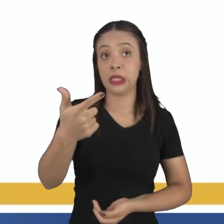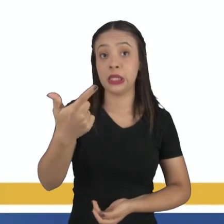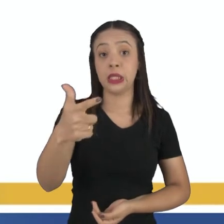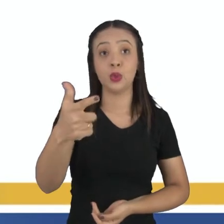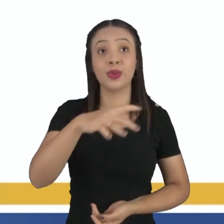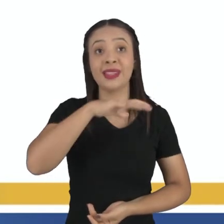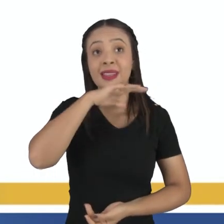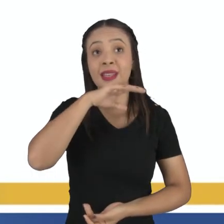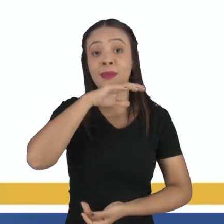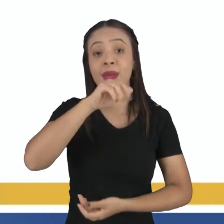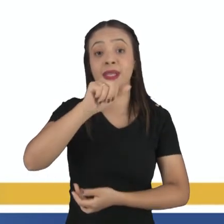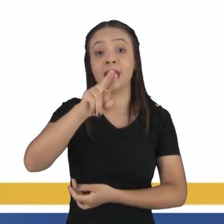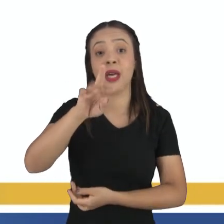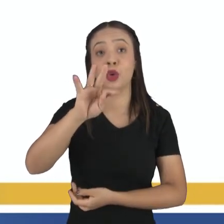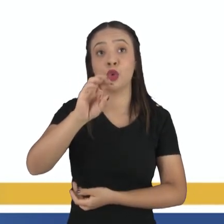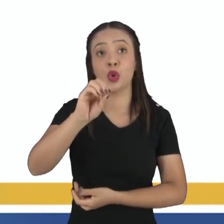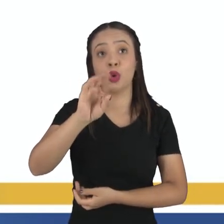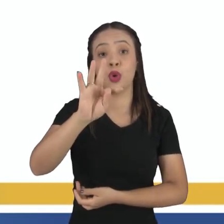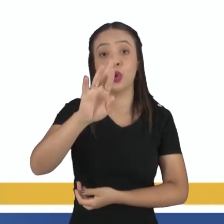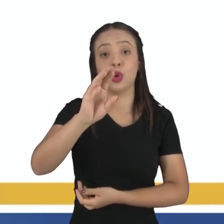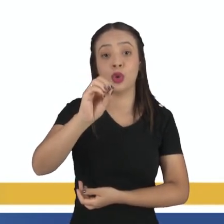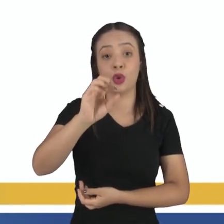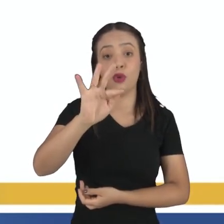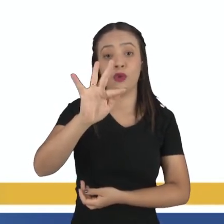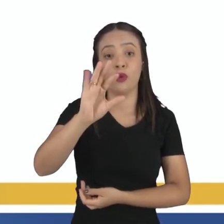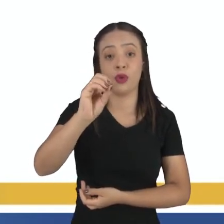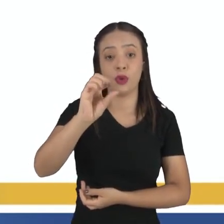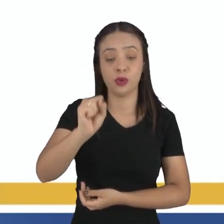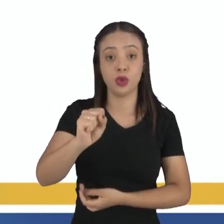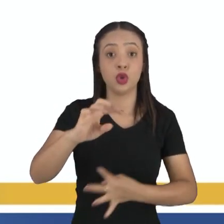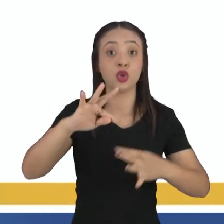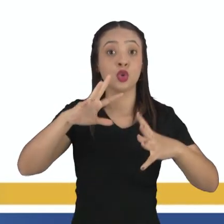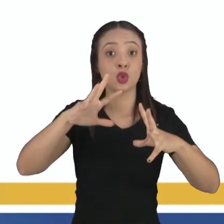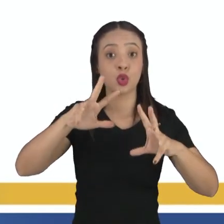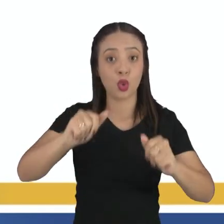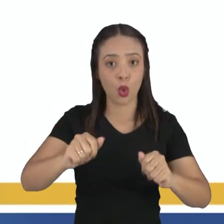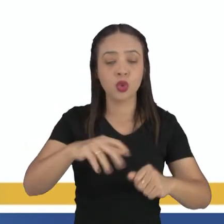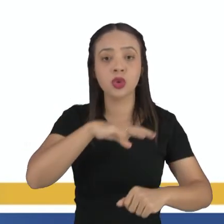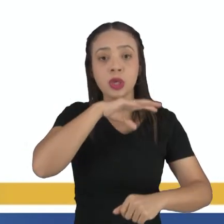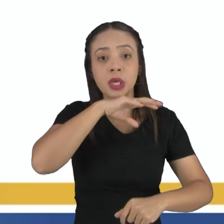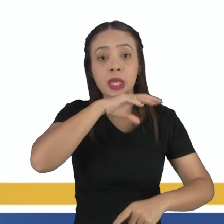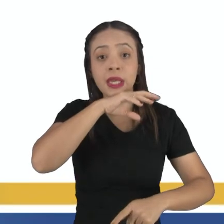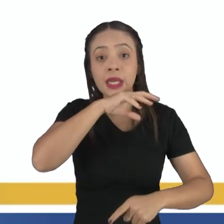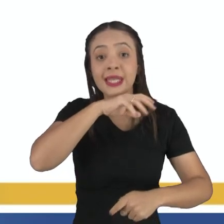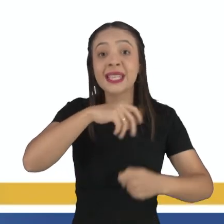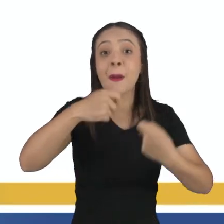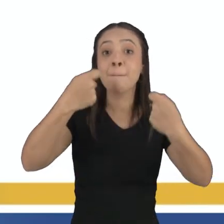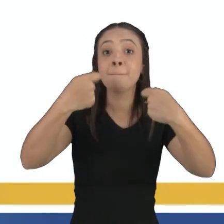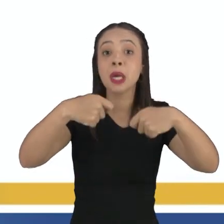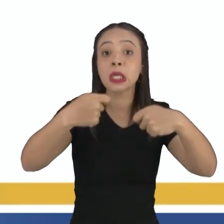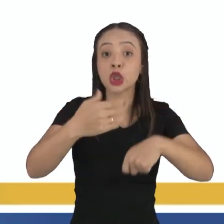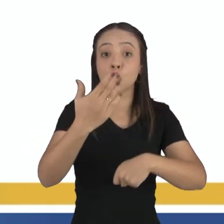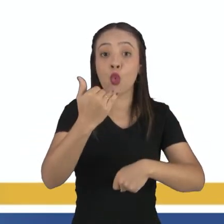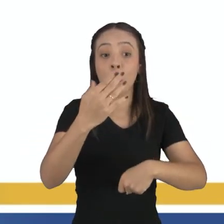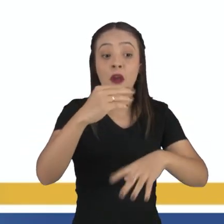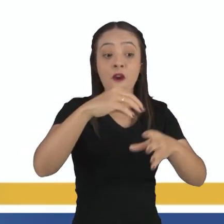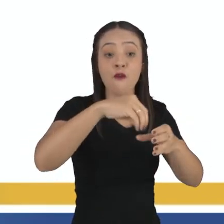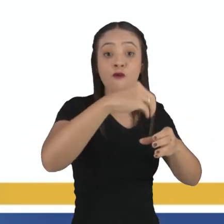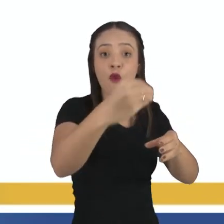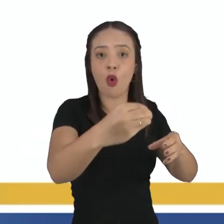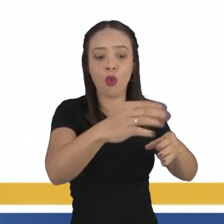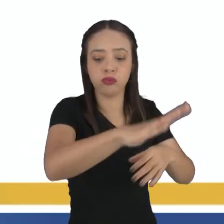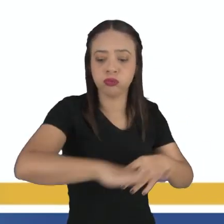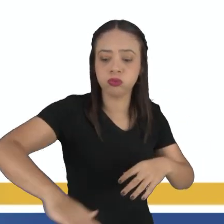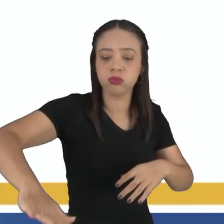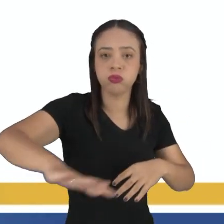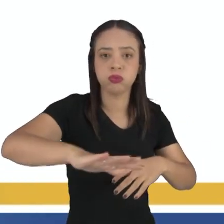autotróficos. Correto também, todos os animais são heterotróficos. Ou seja, eles têm que conseguir o seu alimento do